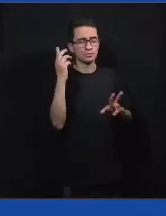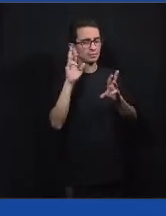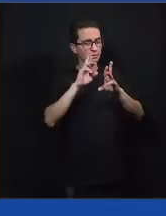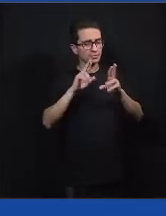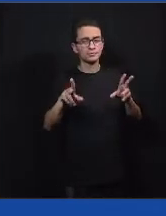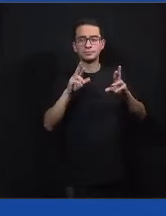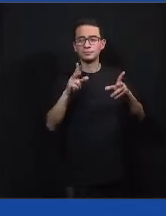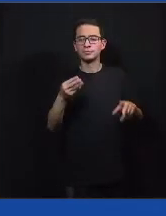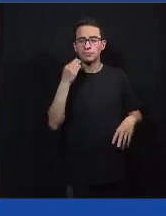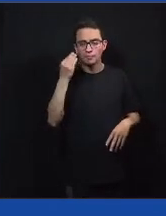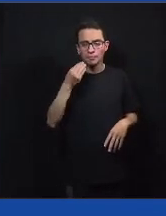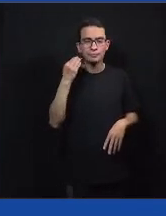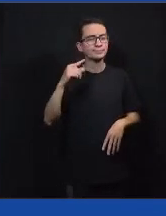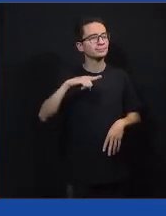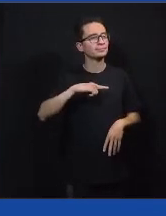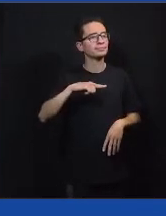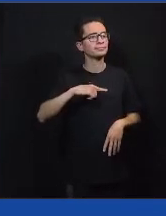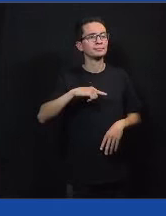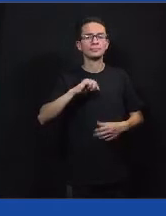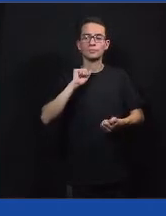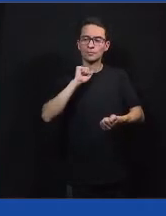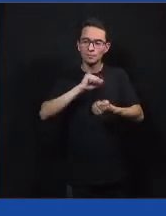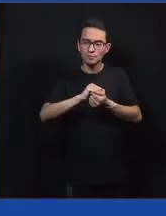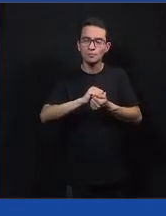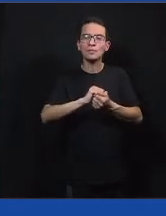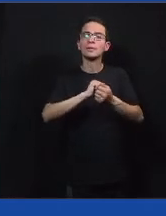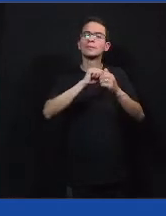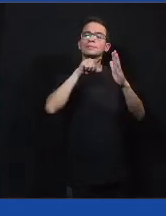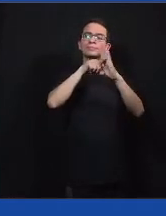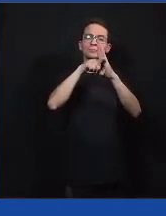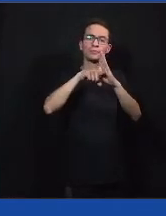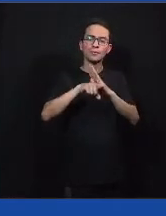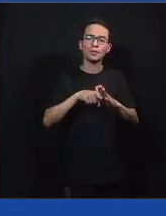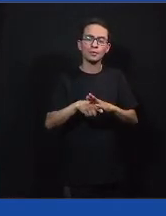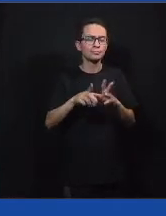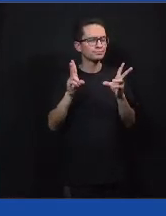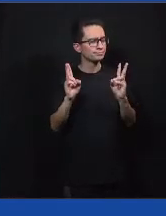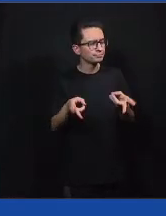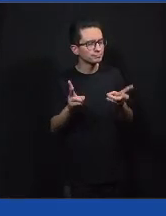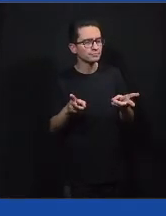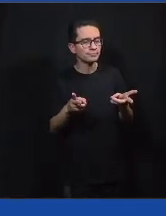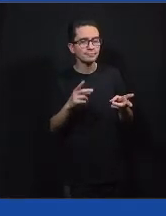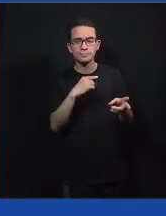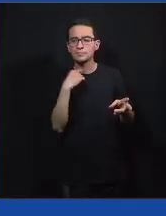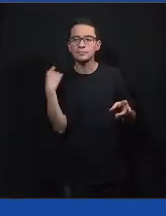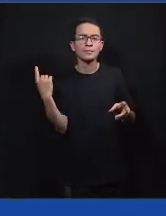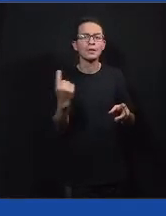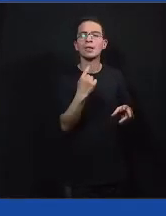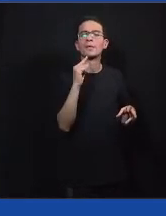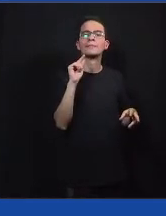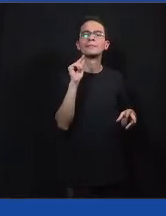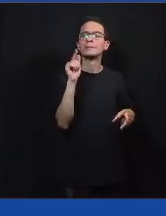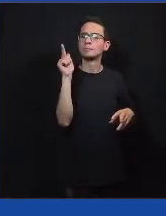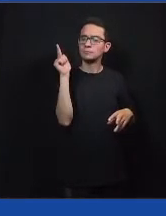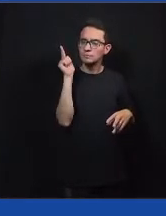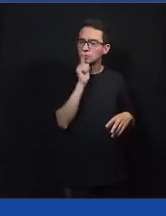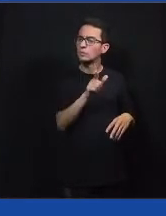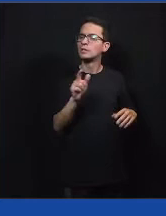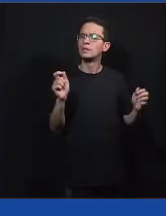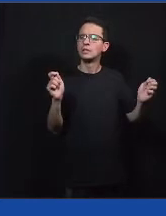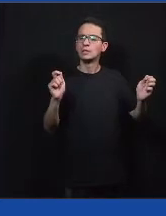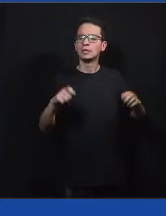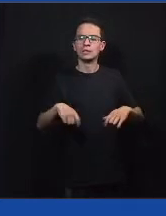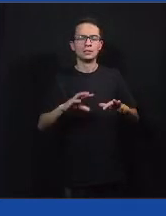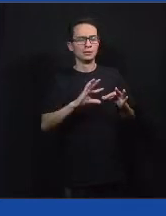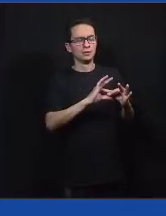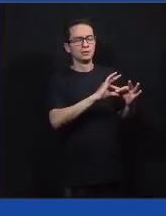experiências. E juntando isso, analisando, olhando com um olhar crítico, nós conseguimos elencar, a gente